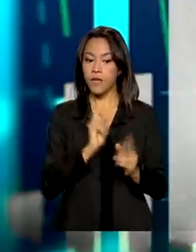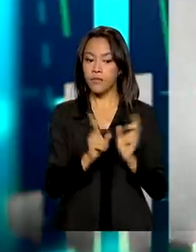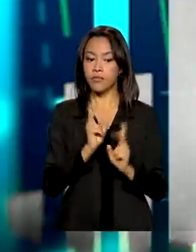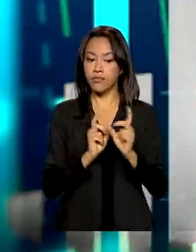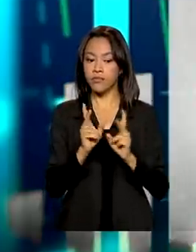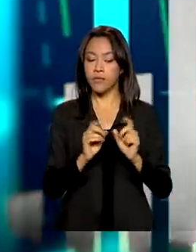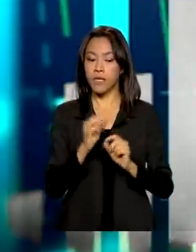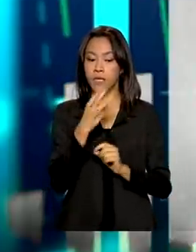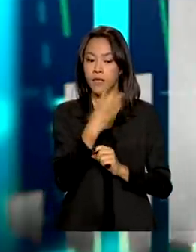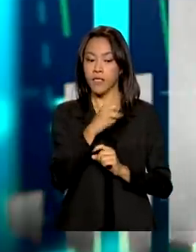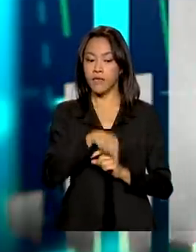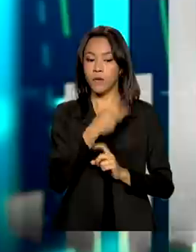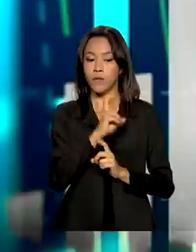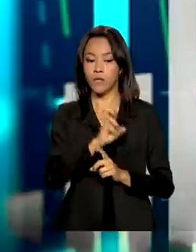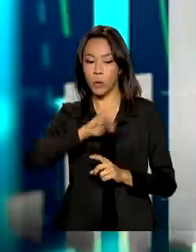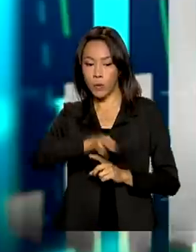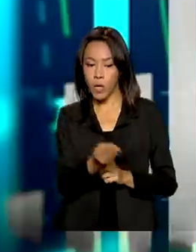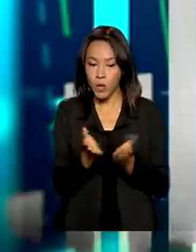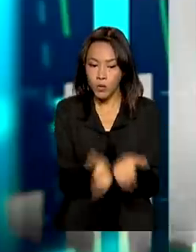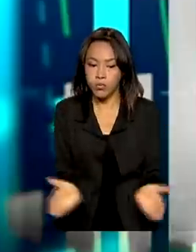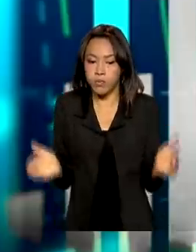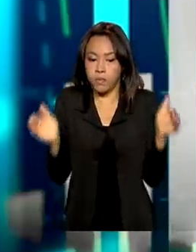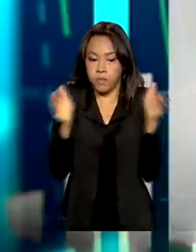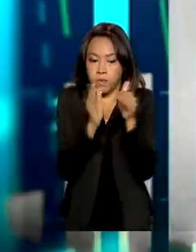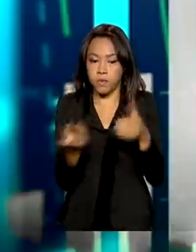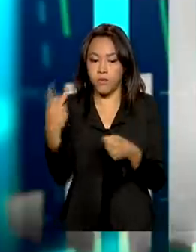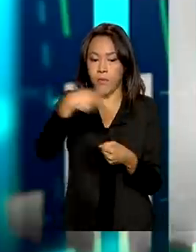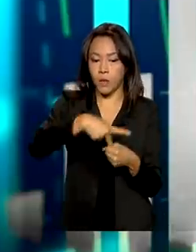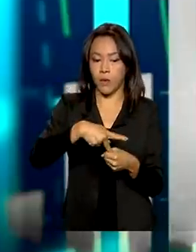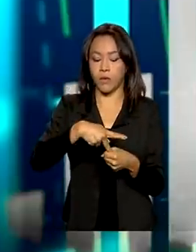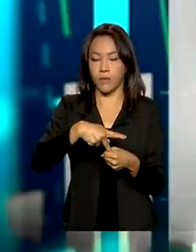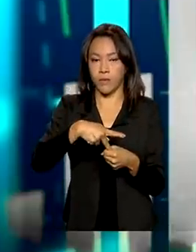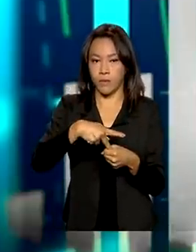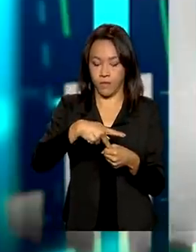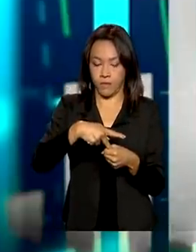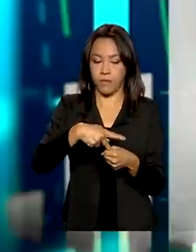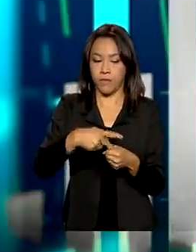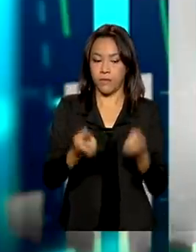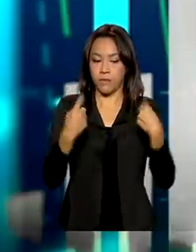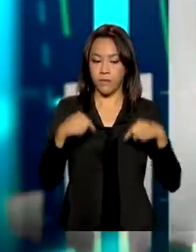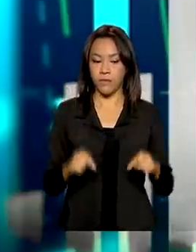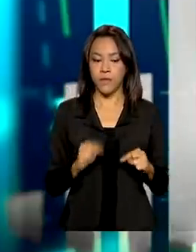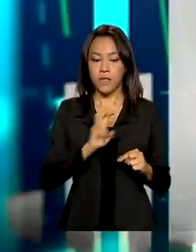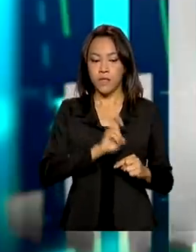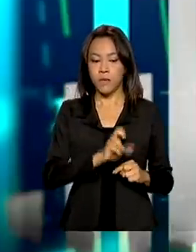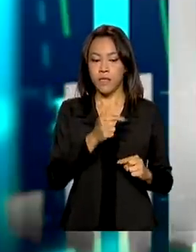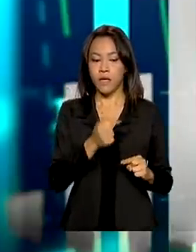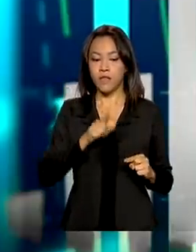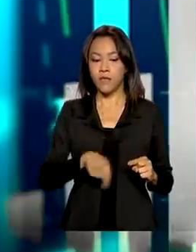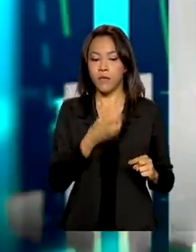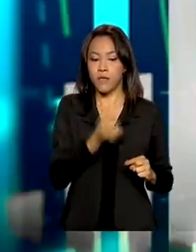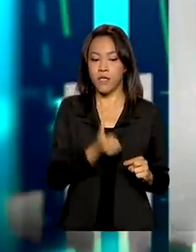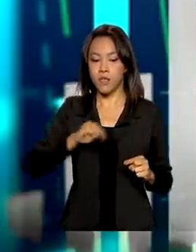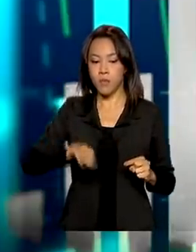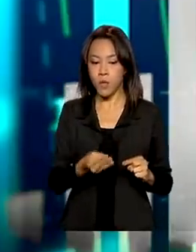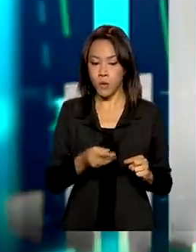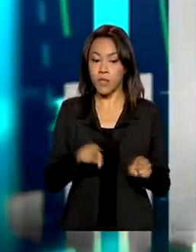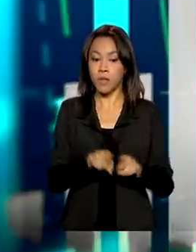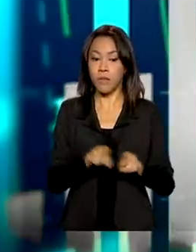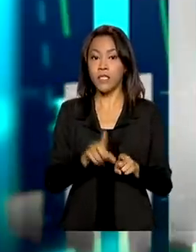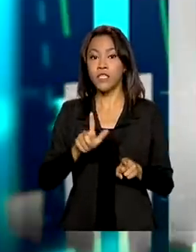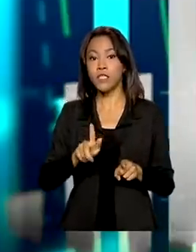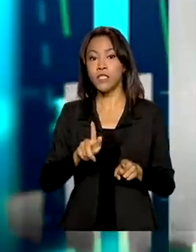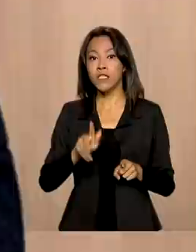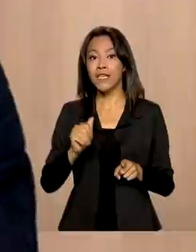3,5 milhões de metros cúbicos de barril de petróleo e 57,6 milhões de metros cúbicos de gás natural.